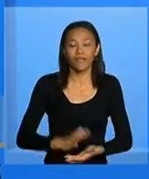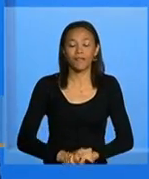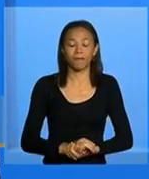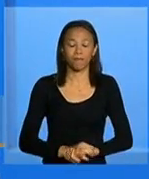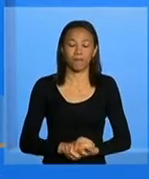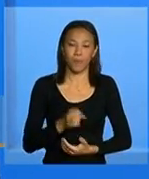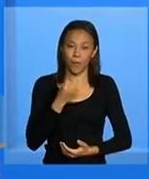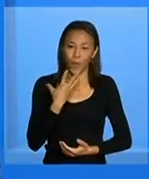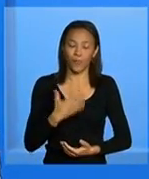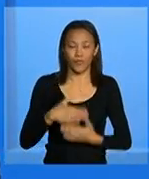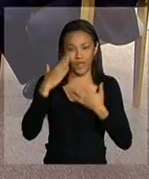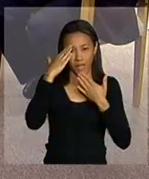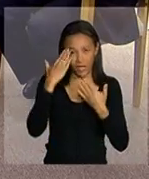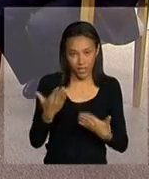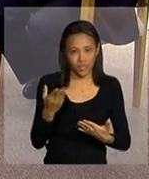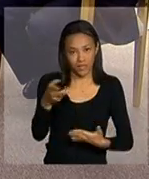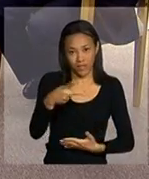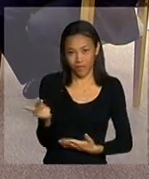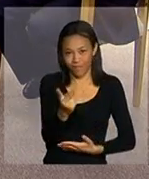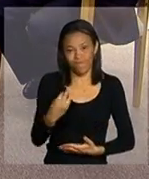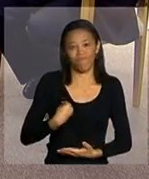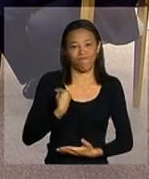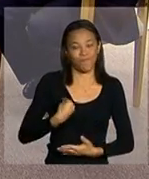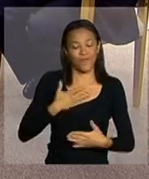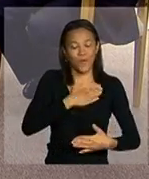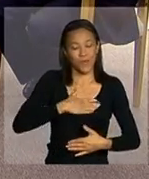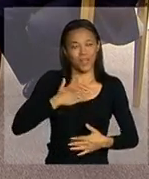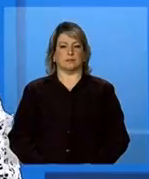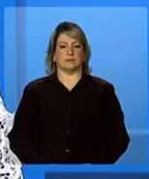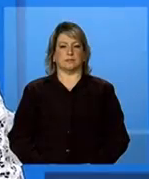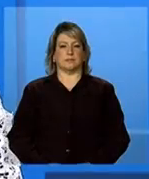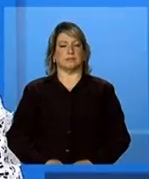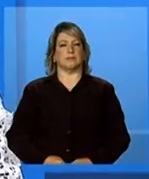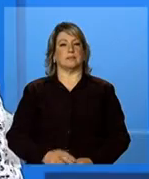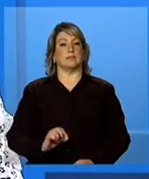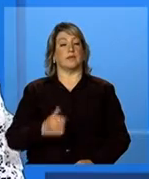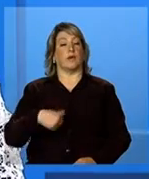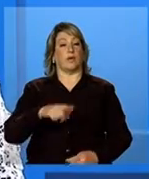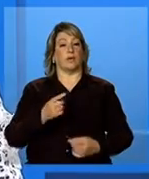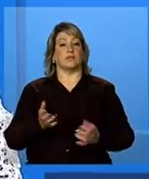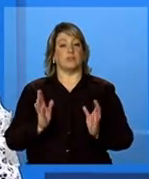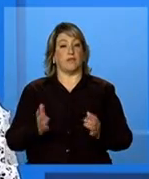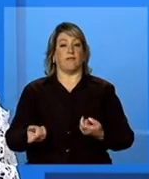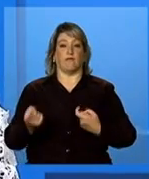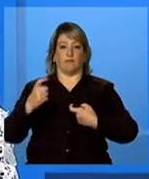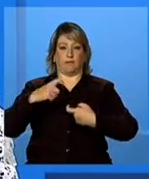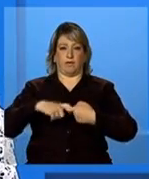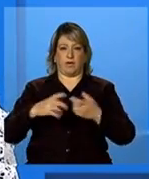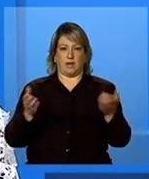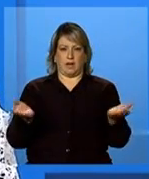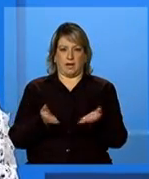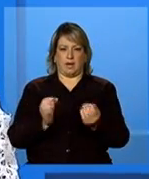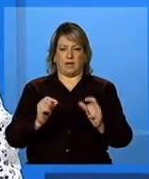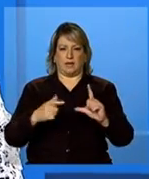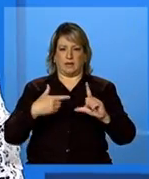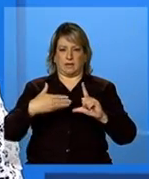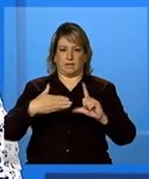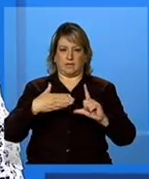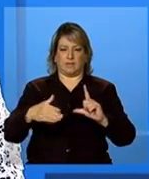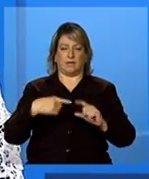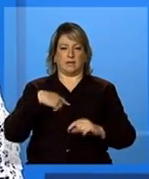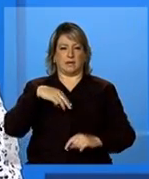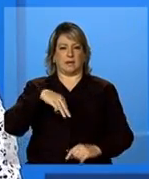Marcos quero agradecer a presença de vocês foi um prazer recebê-los e nós já estamos de volta com a teleconferência do